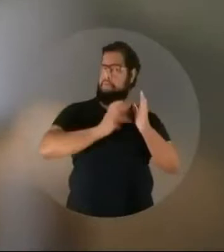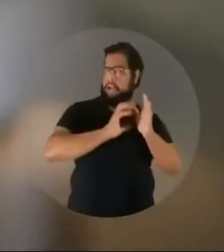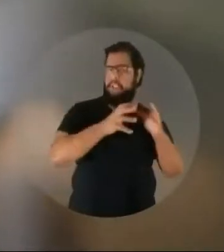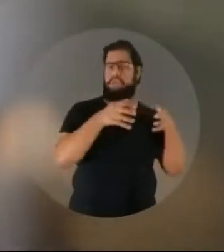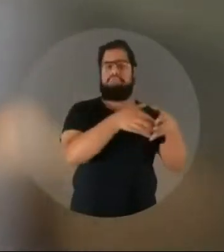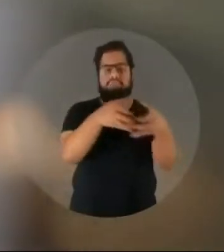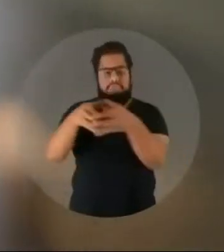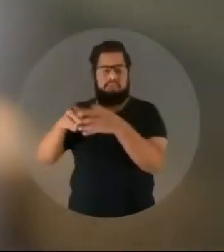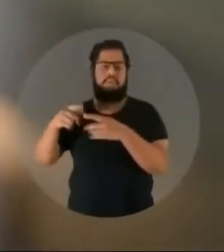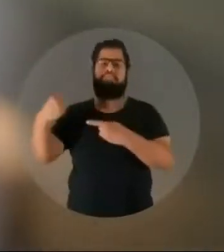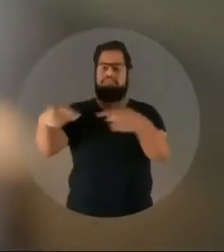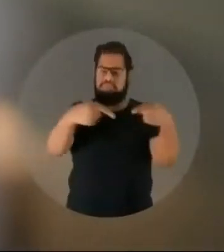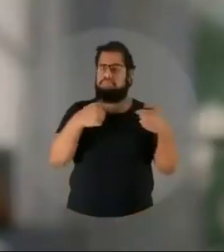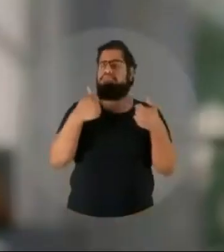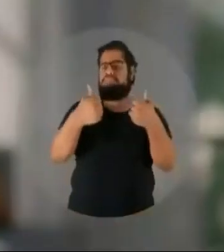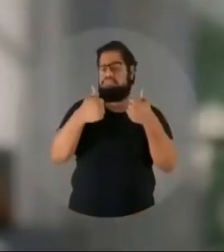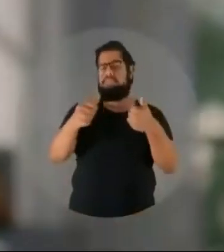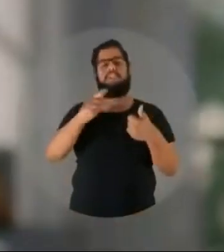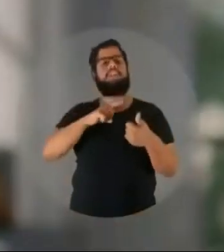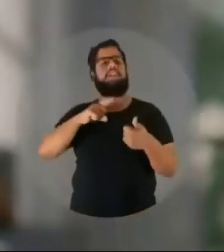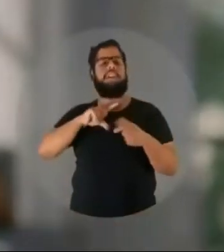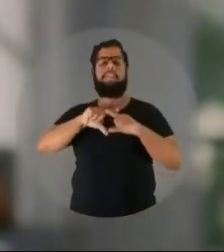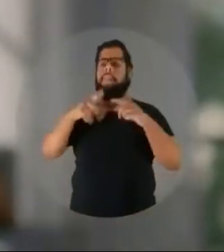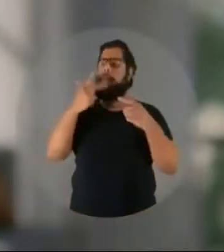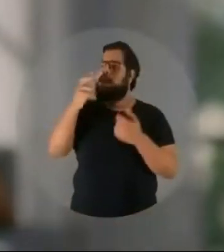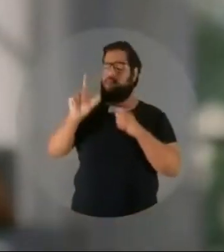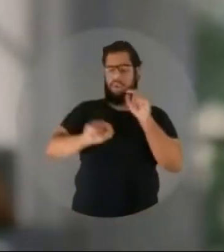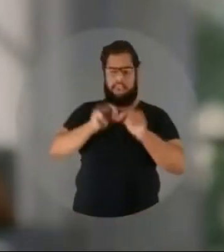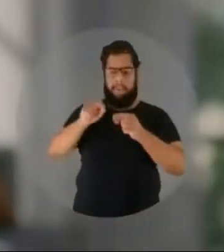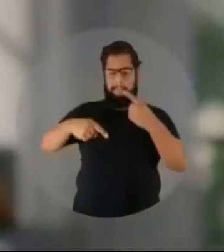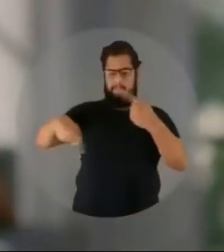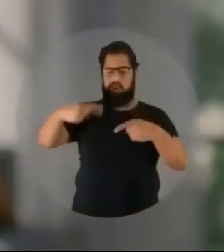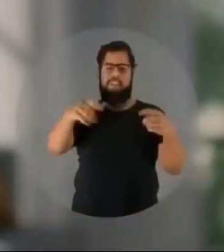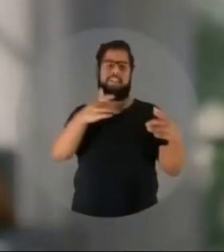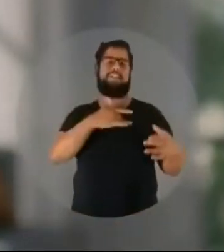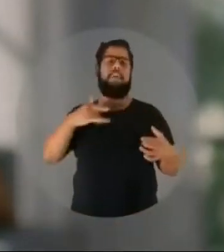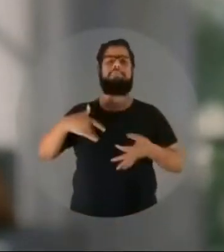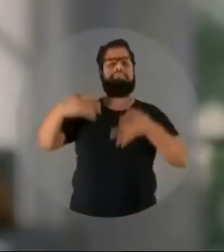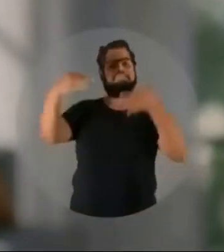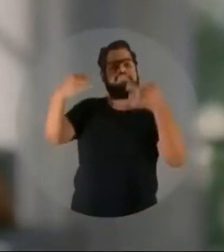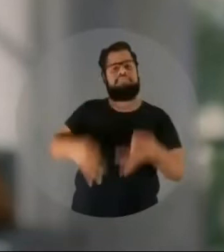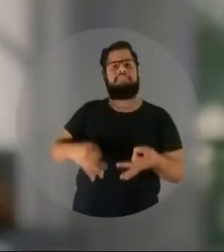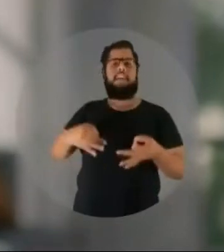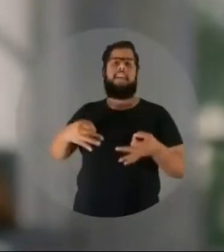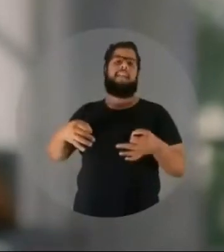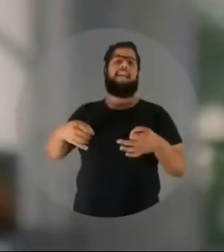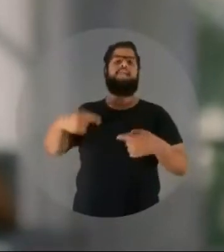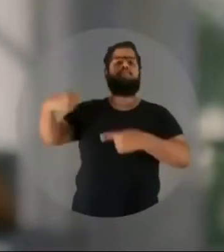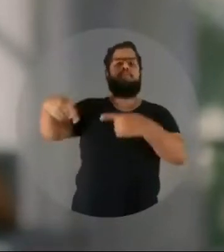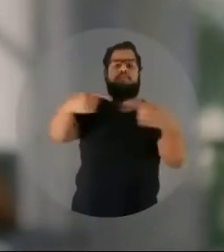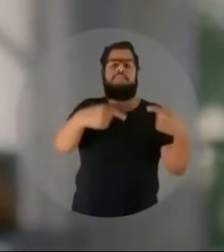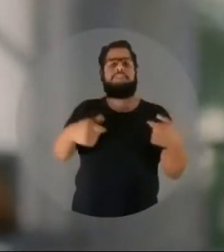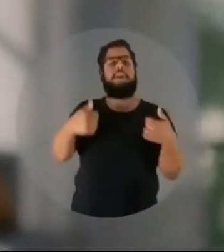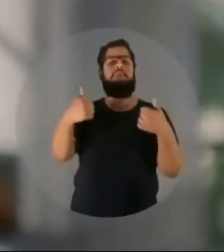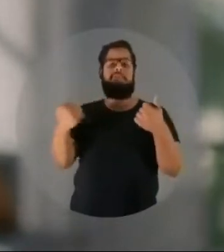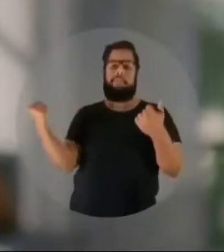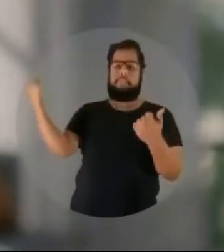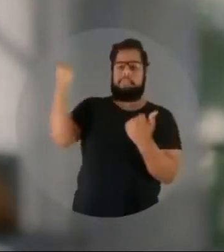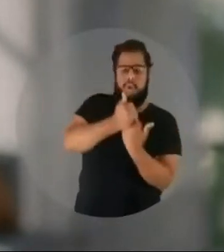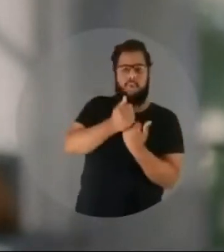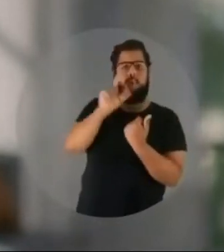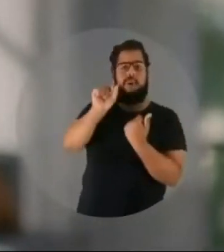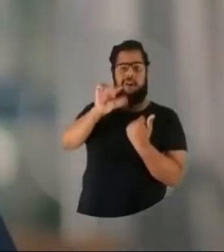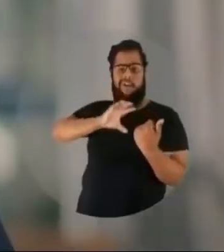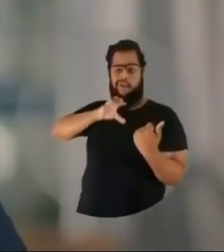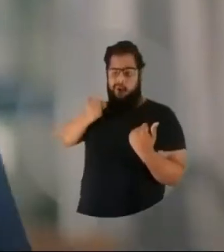divergiam. Você tinha os partidos que brigavam. Ou seja, você substituiu a alegria da política, a alegria da divergência, alegria do debate